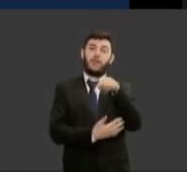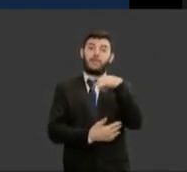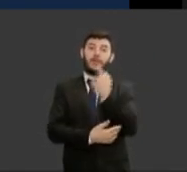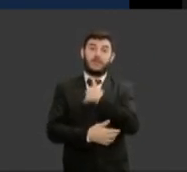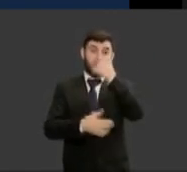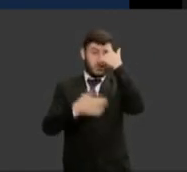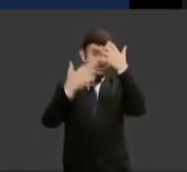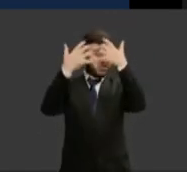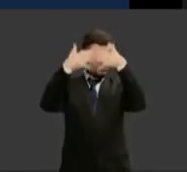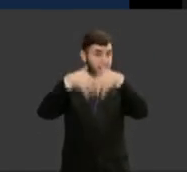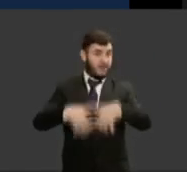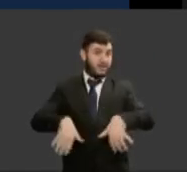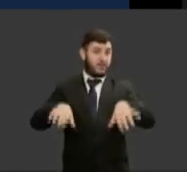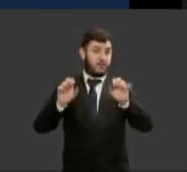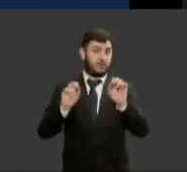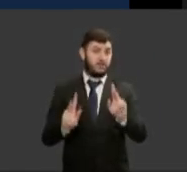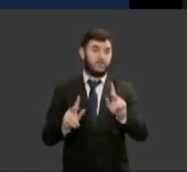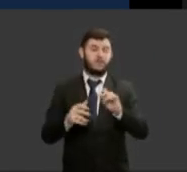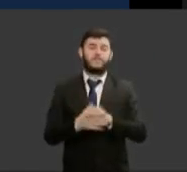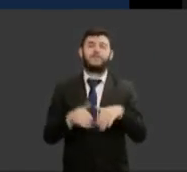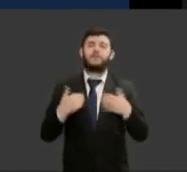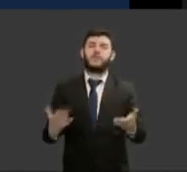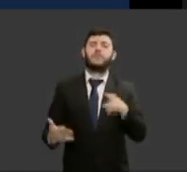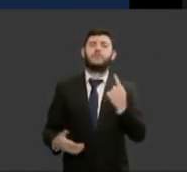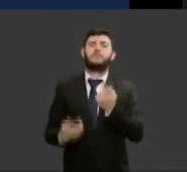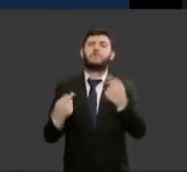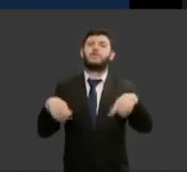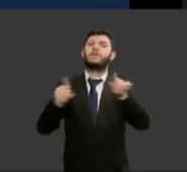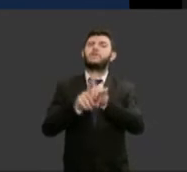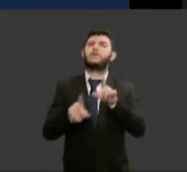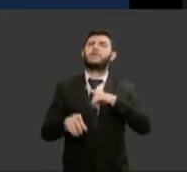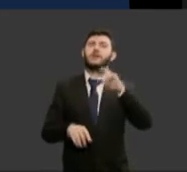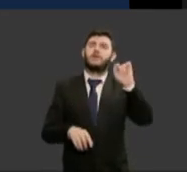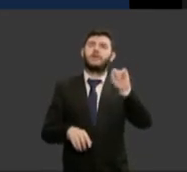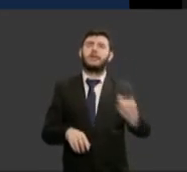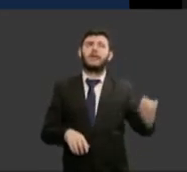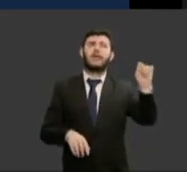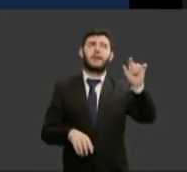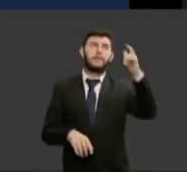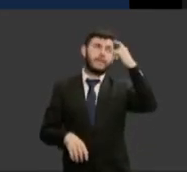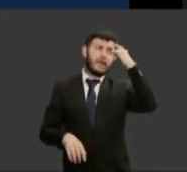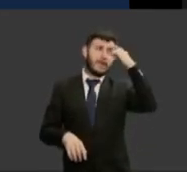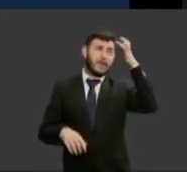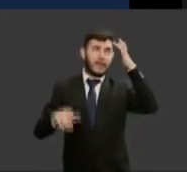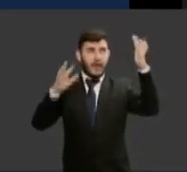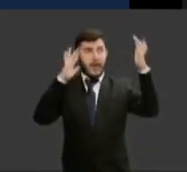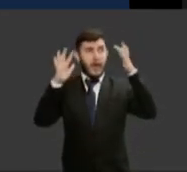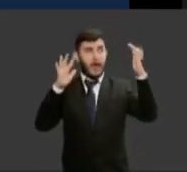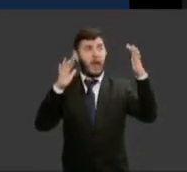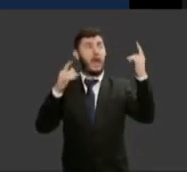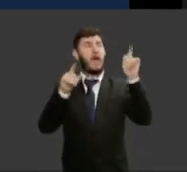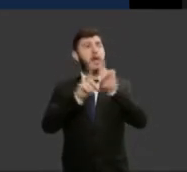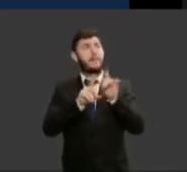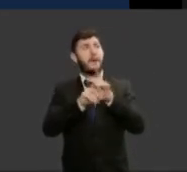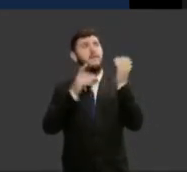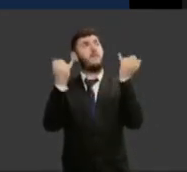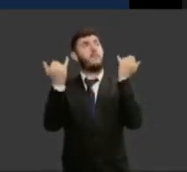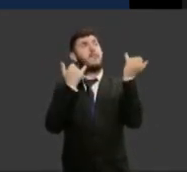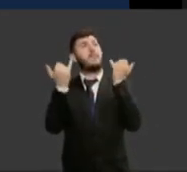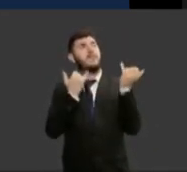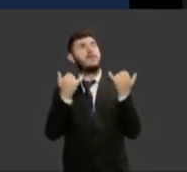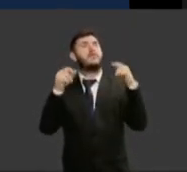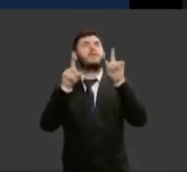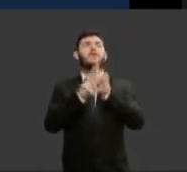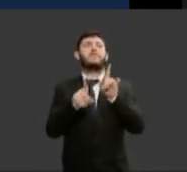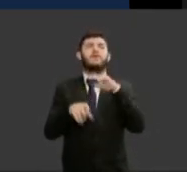um pouco se precisamos avançar em cima das informações e precisamos evoluir inserir mais a mulher não